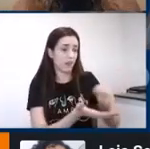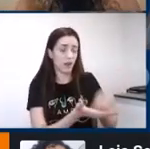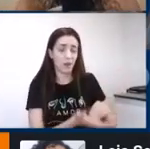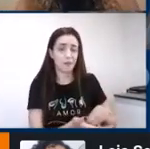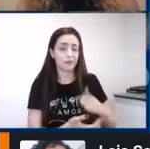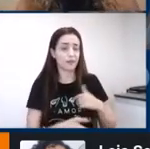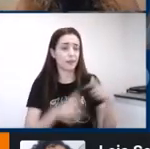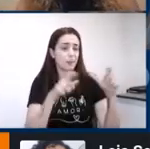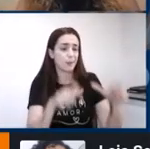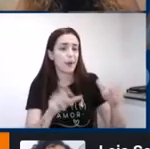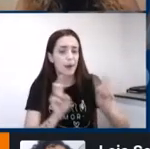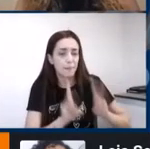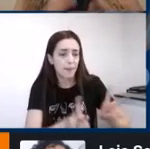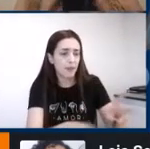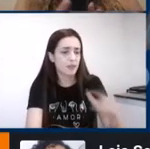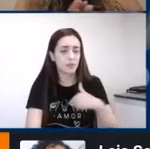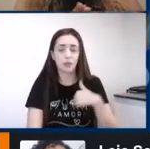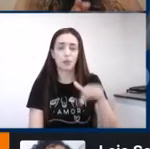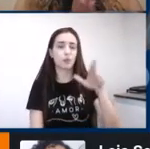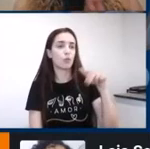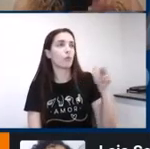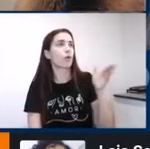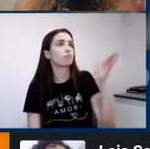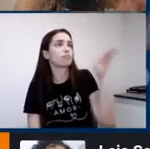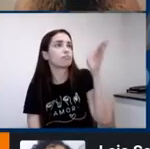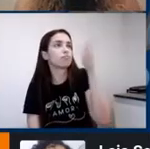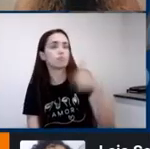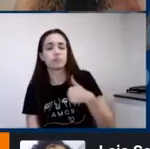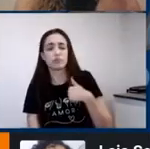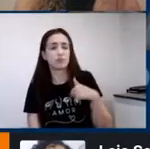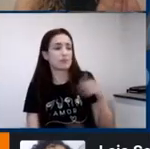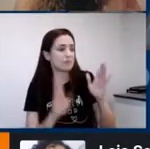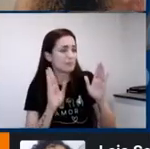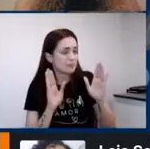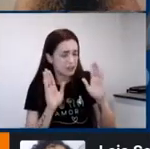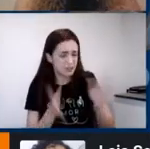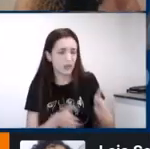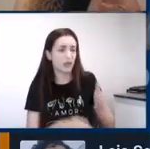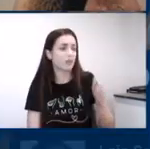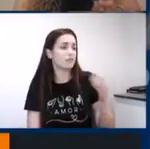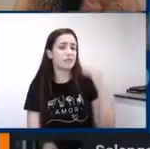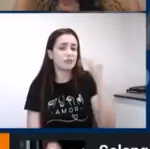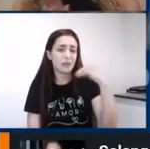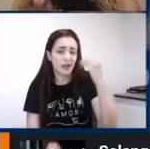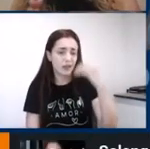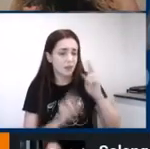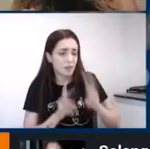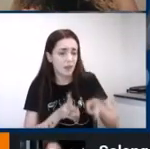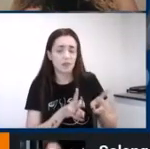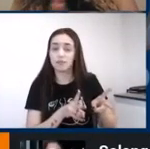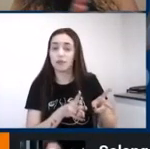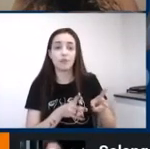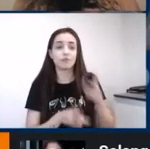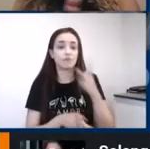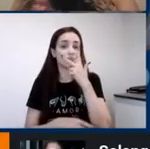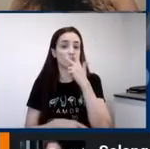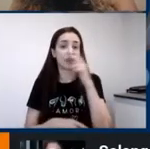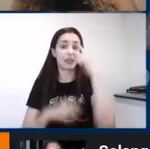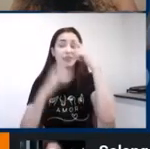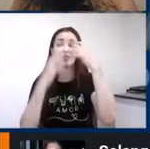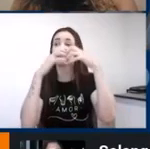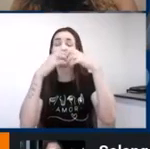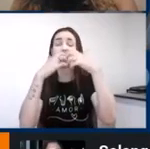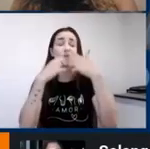tranquilidade emocional. O cérebro não diferencia memória cognitiva de memória de ativação límbica, memória